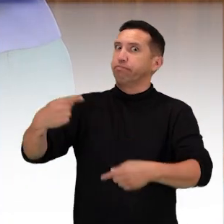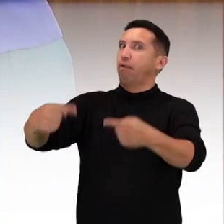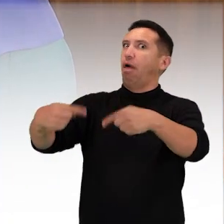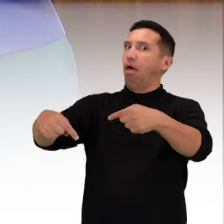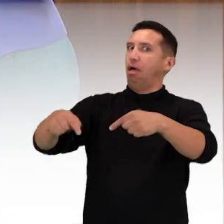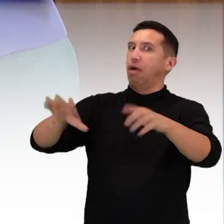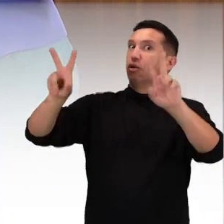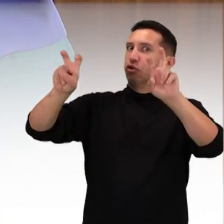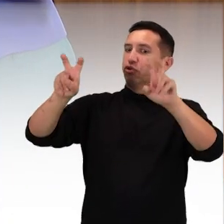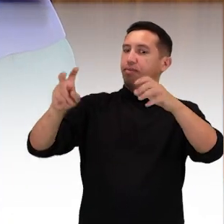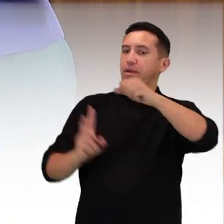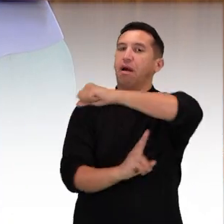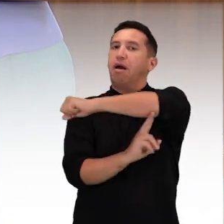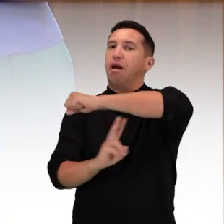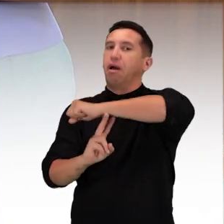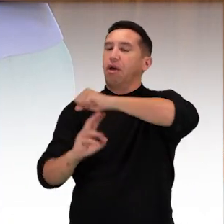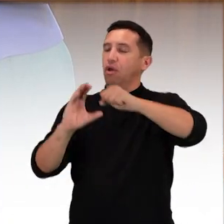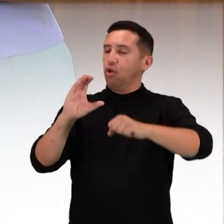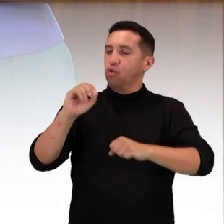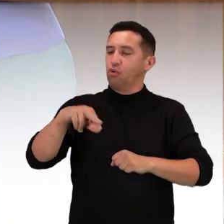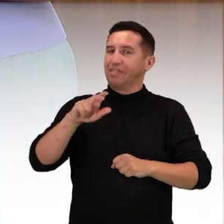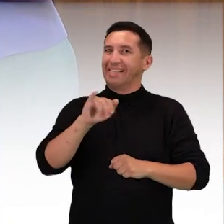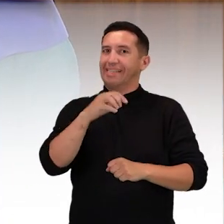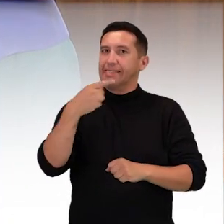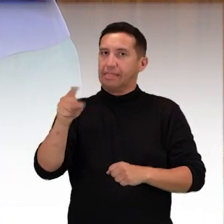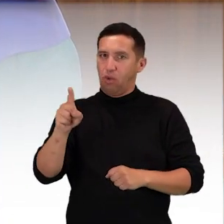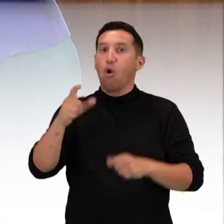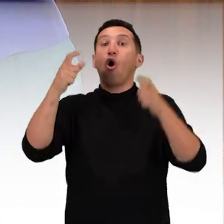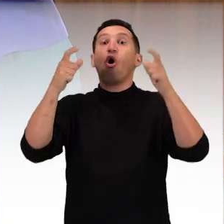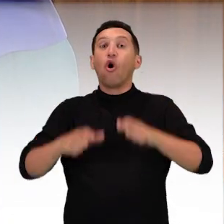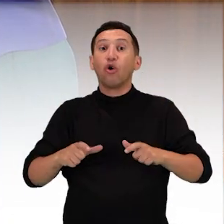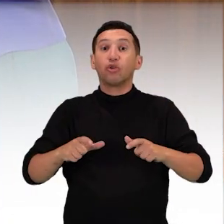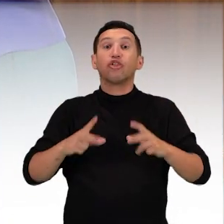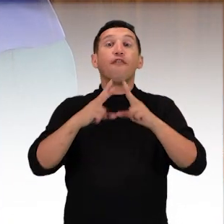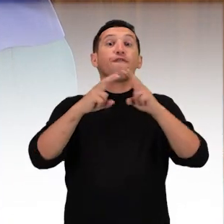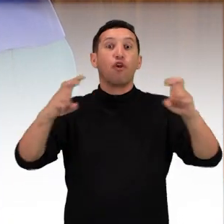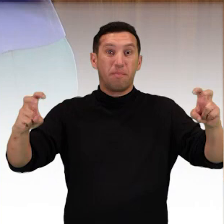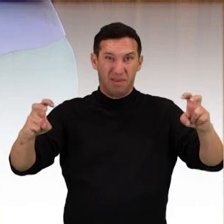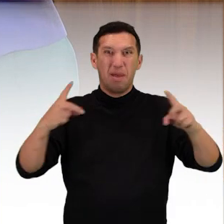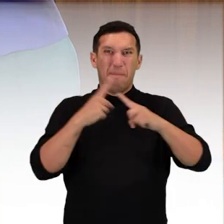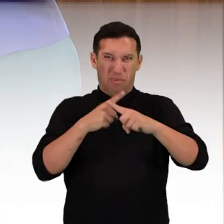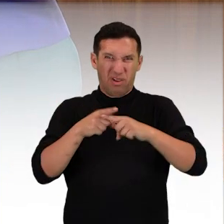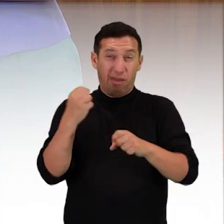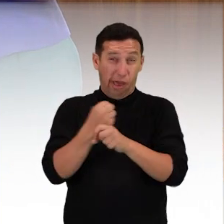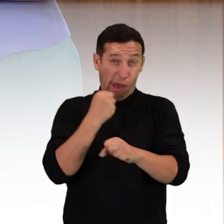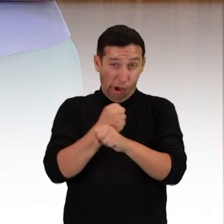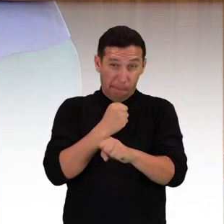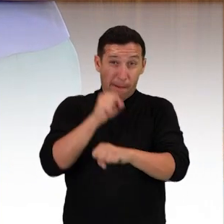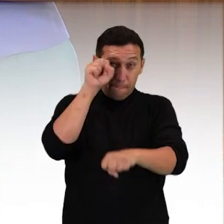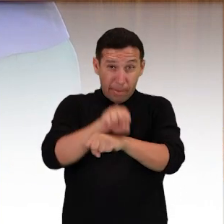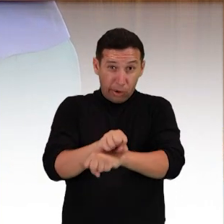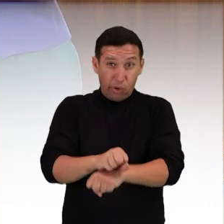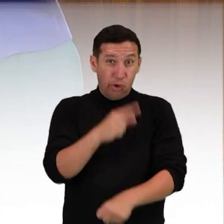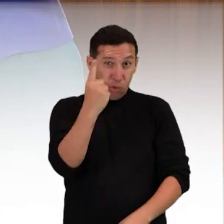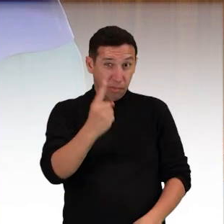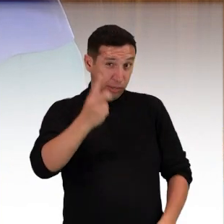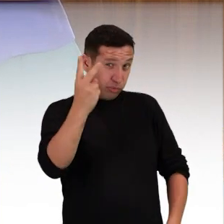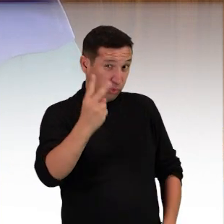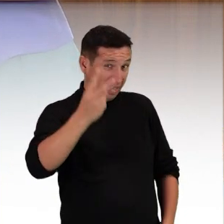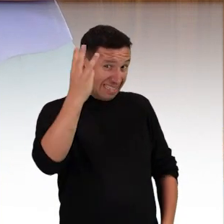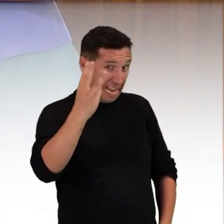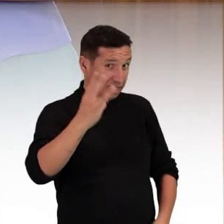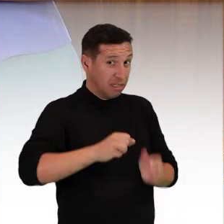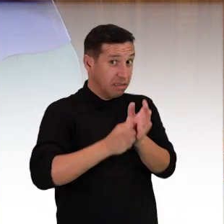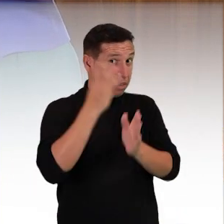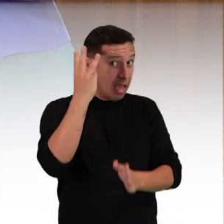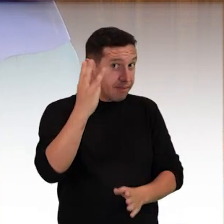Polêmica envolvendo a nova ponte da Lagoa da Conceição, em Florianópolis. As obras já foram suspensas três vezes